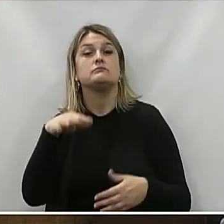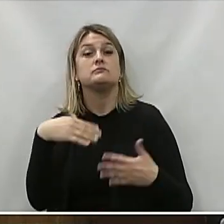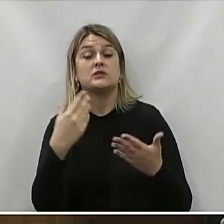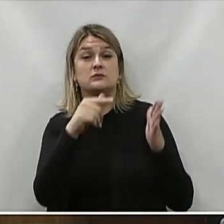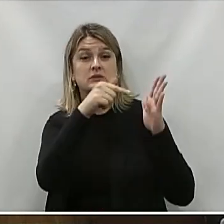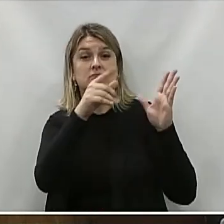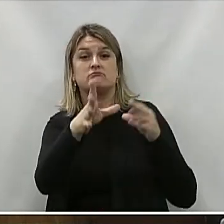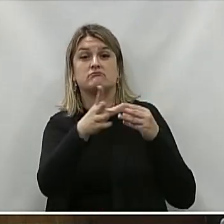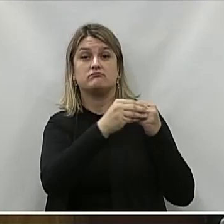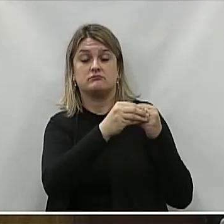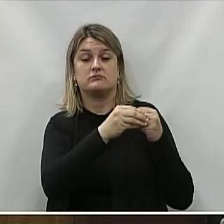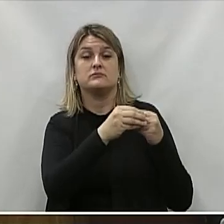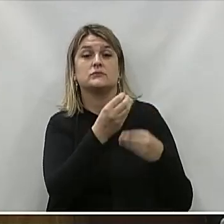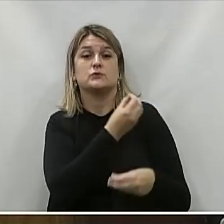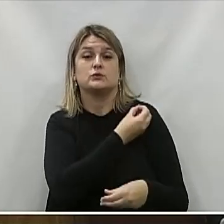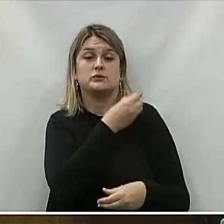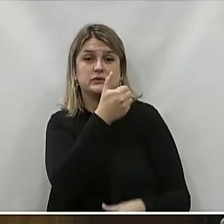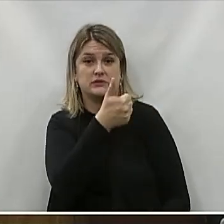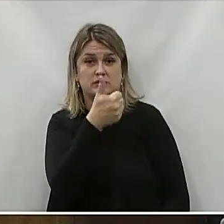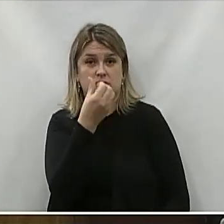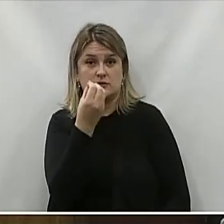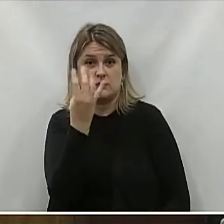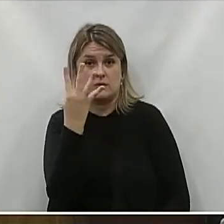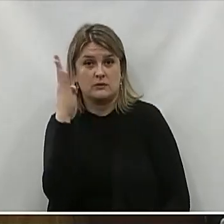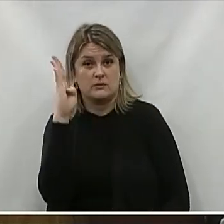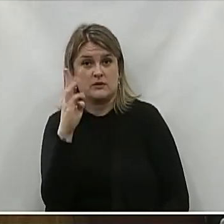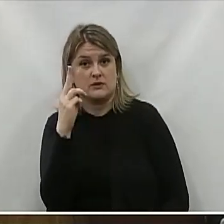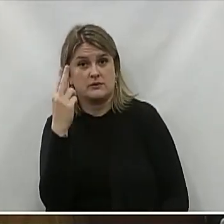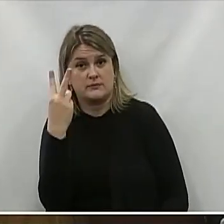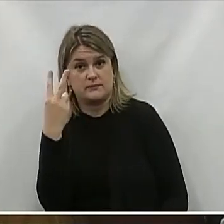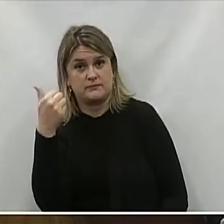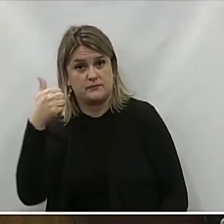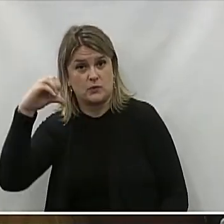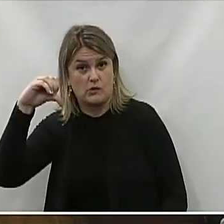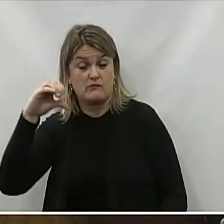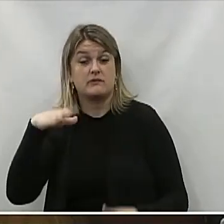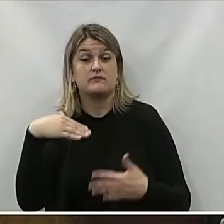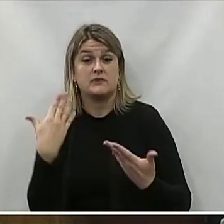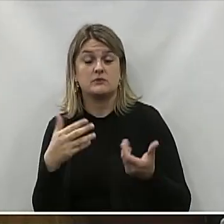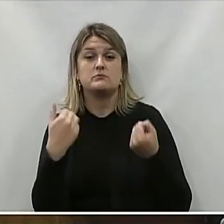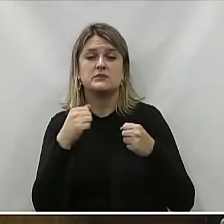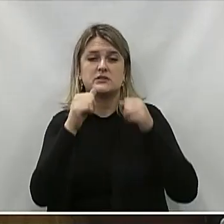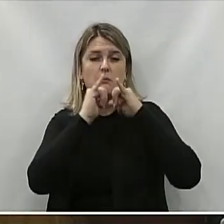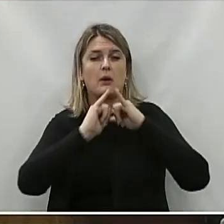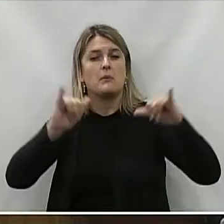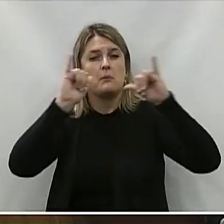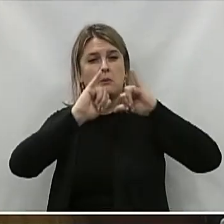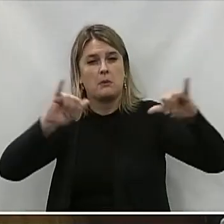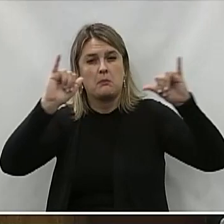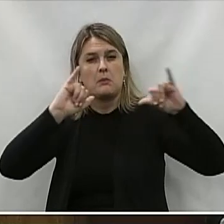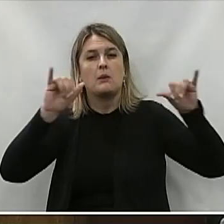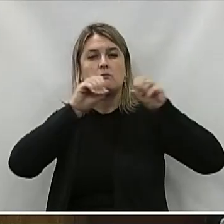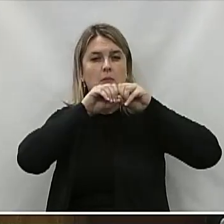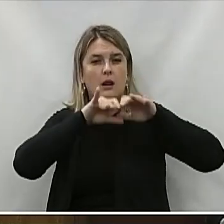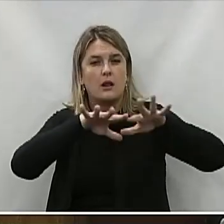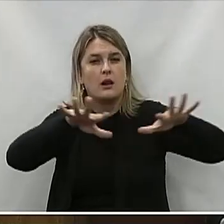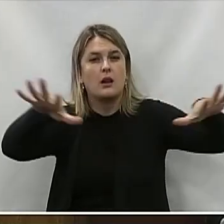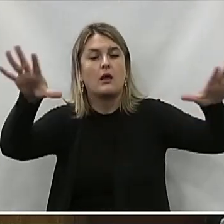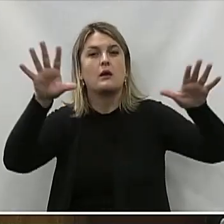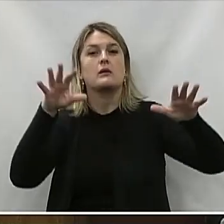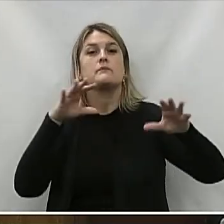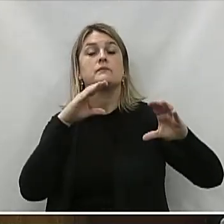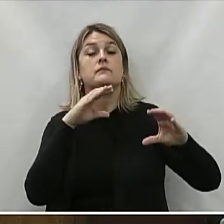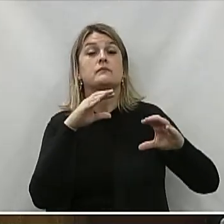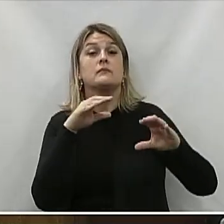Dada pela Emenda Constitucional Número 104 De 2019 Por fim Que seja amplamente Divulgado Nas plataformas E canais